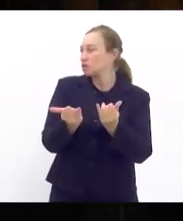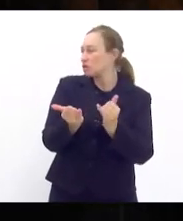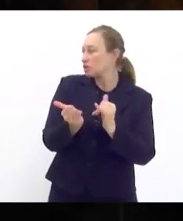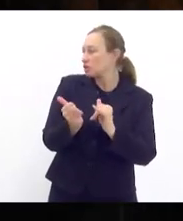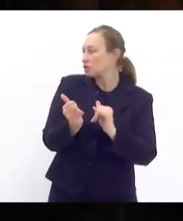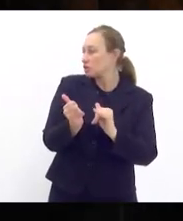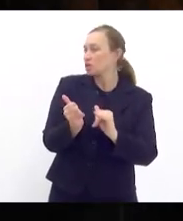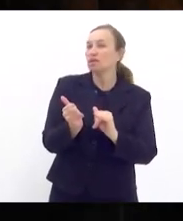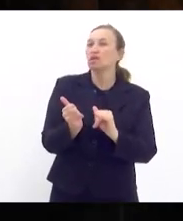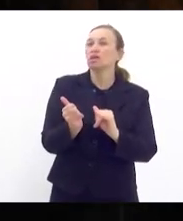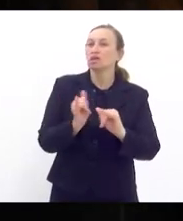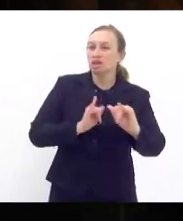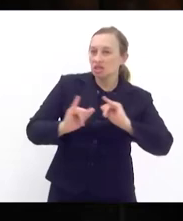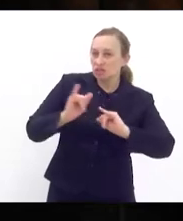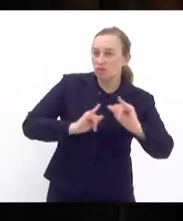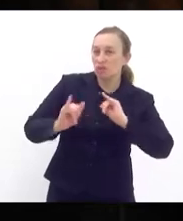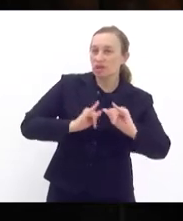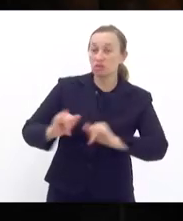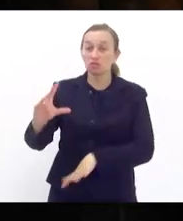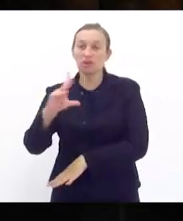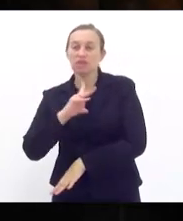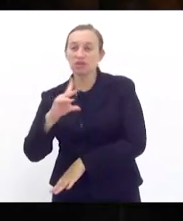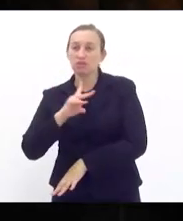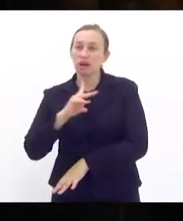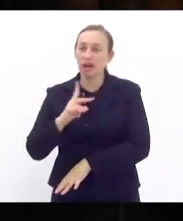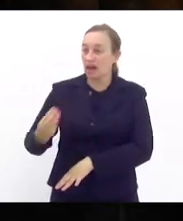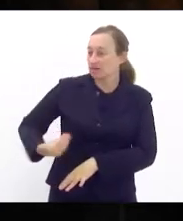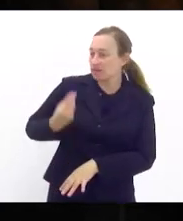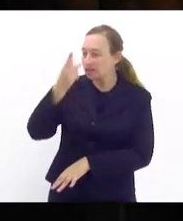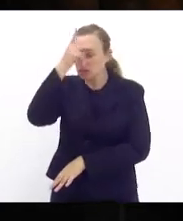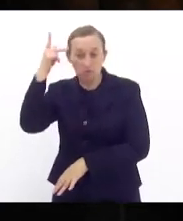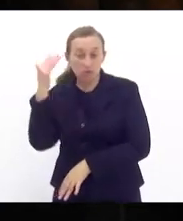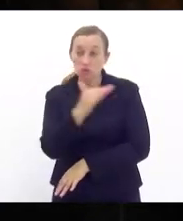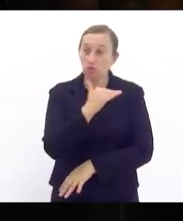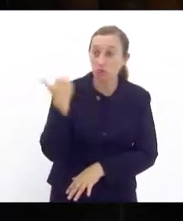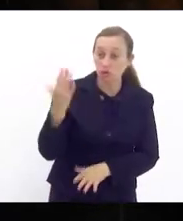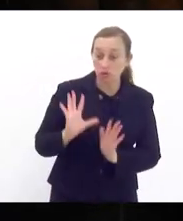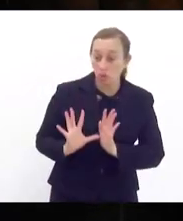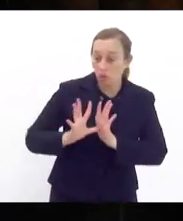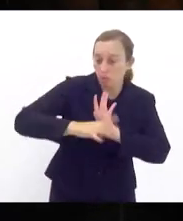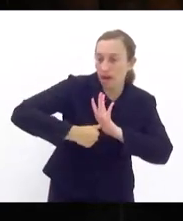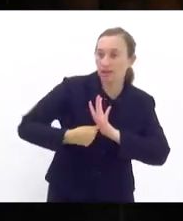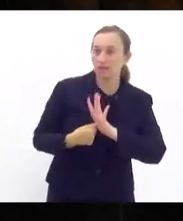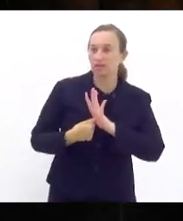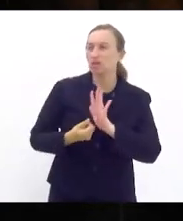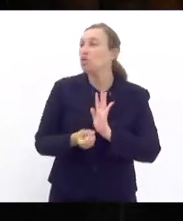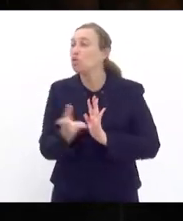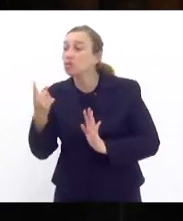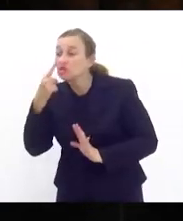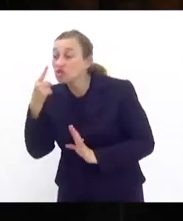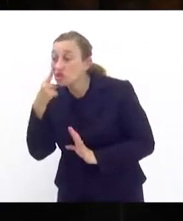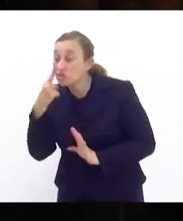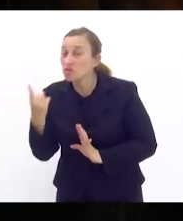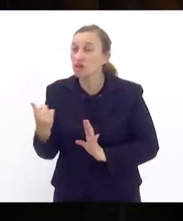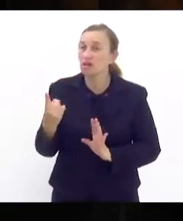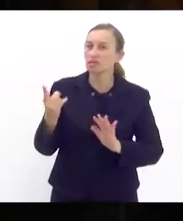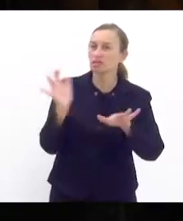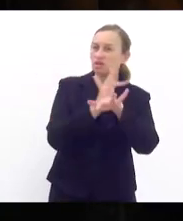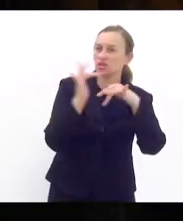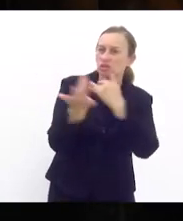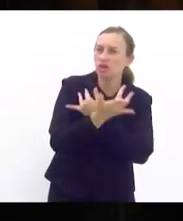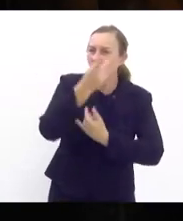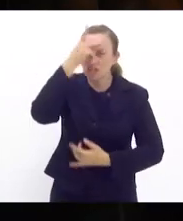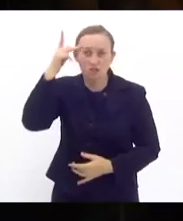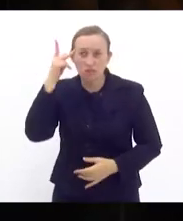as vidas das pessoas ceifadas roubadas o tanto que a gente vê dessas redes sociais as